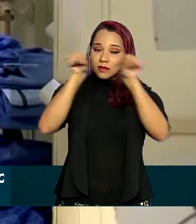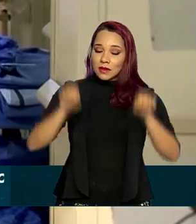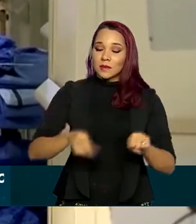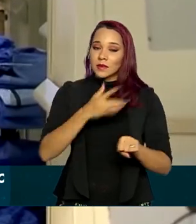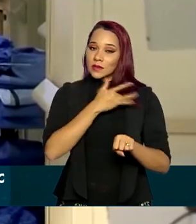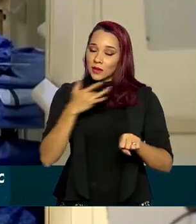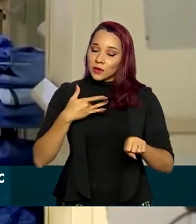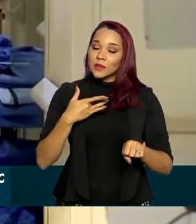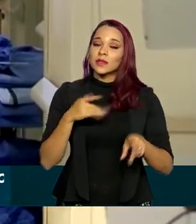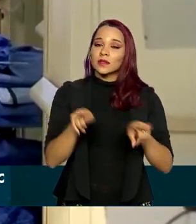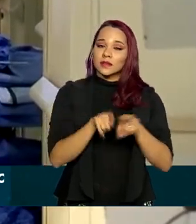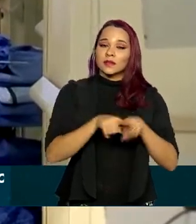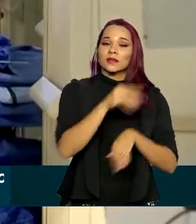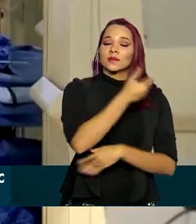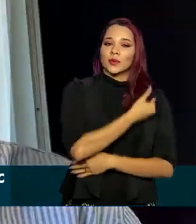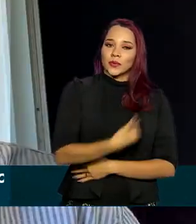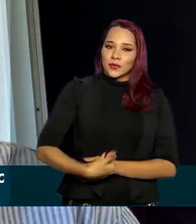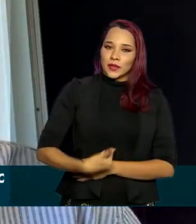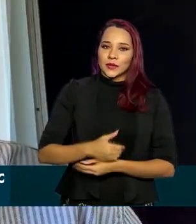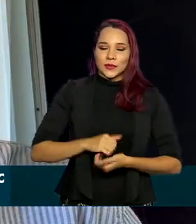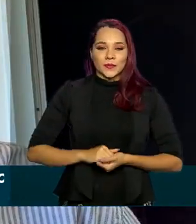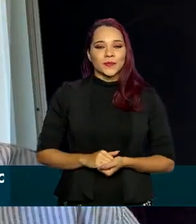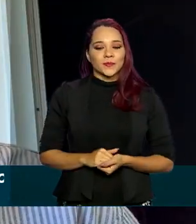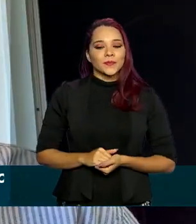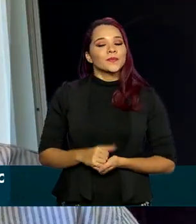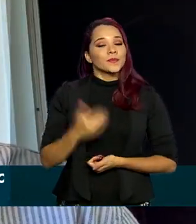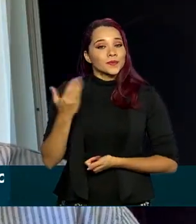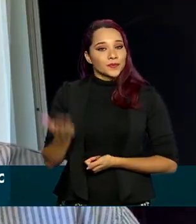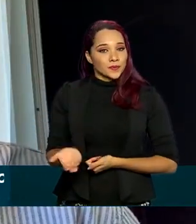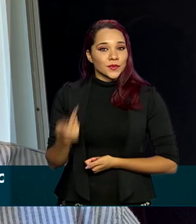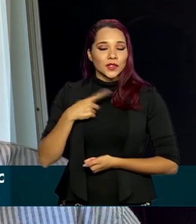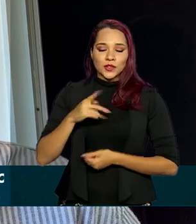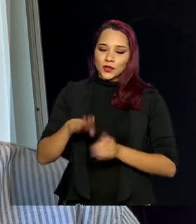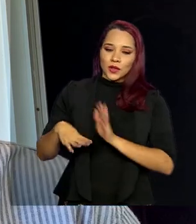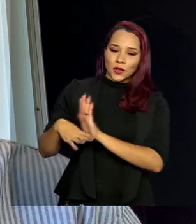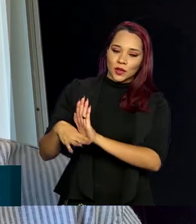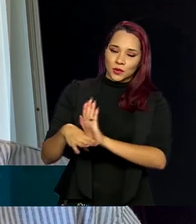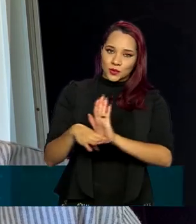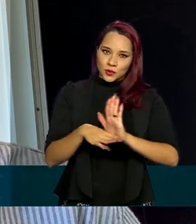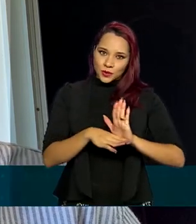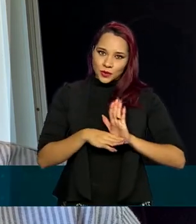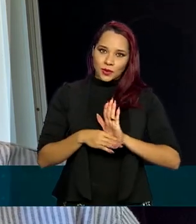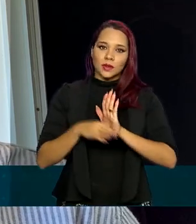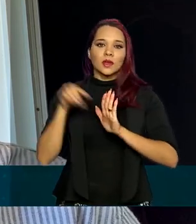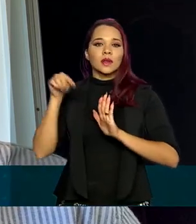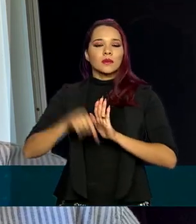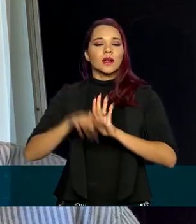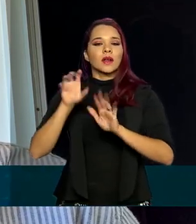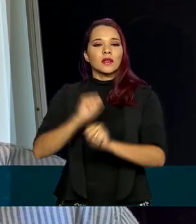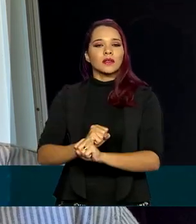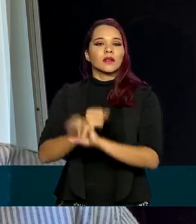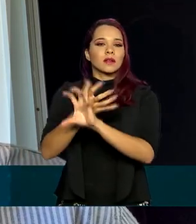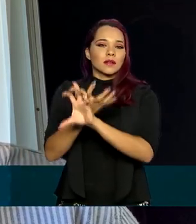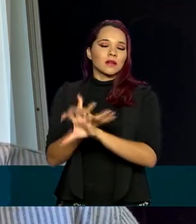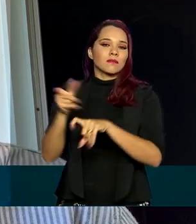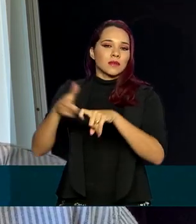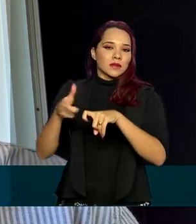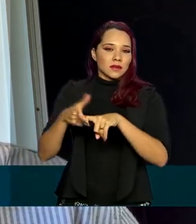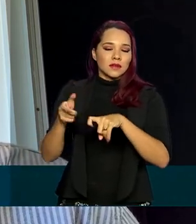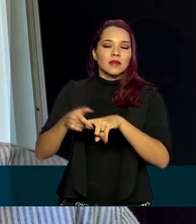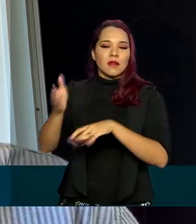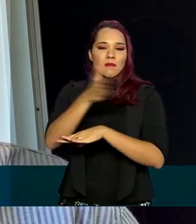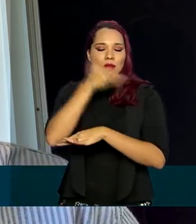saúde e governos. Dessa forma, estamos contribuindo para que a telemedicina seja melhor